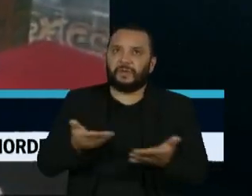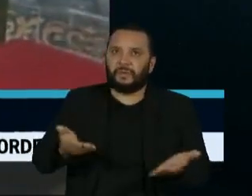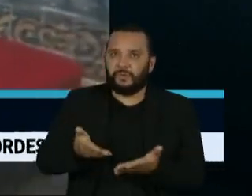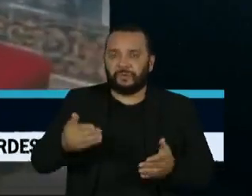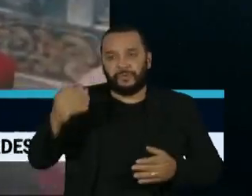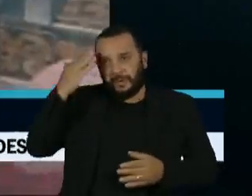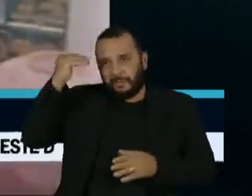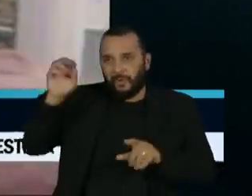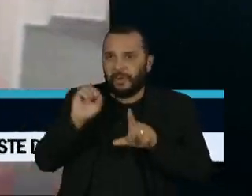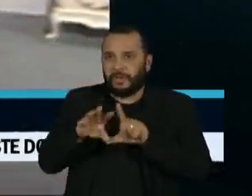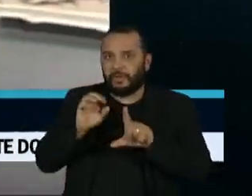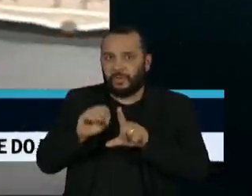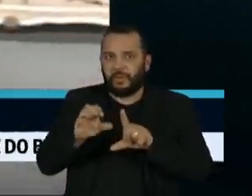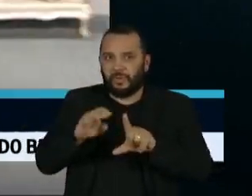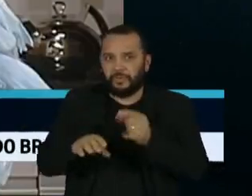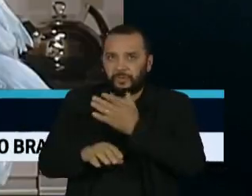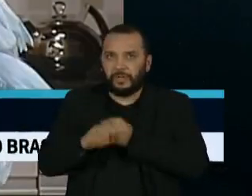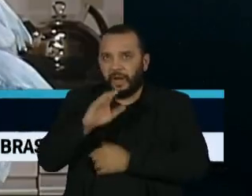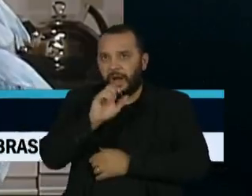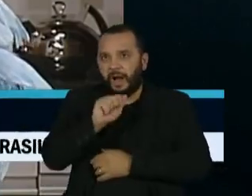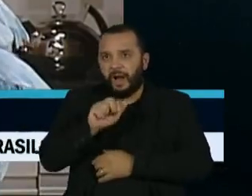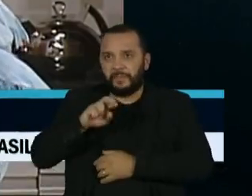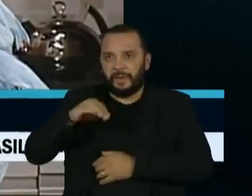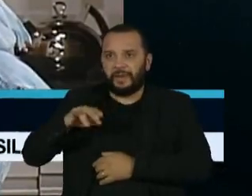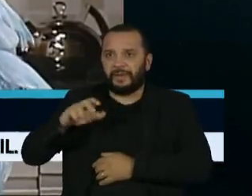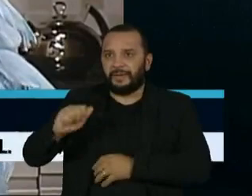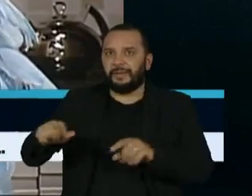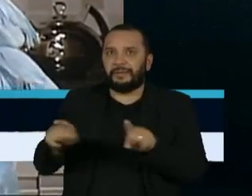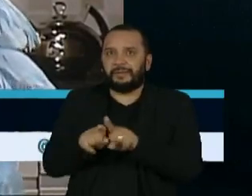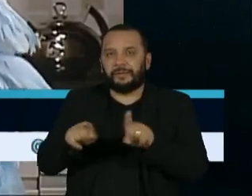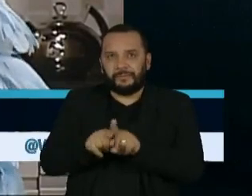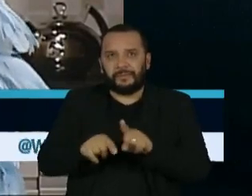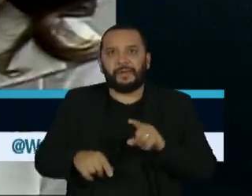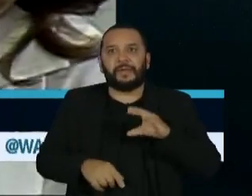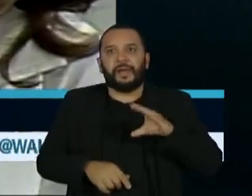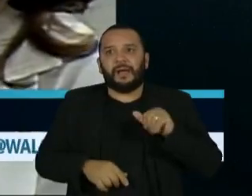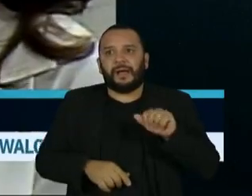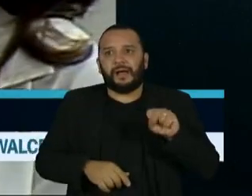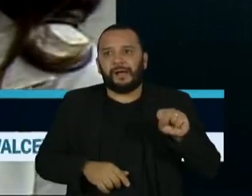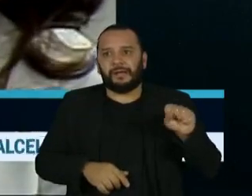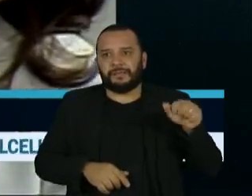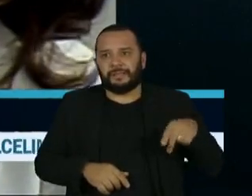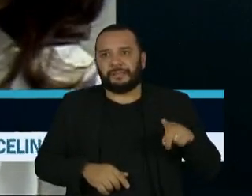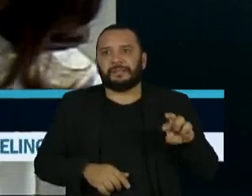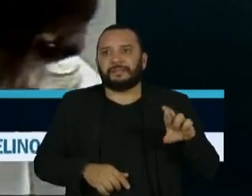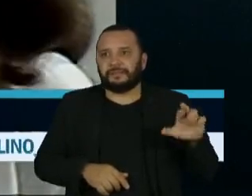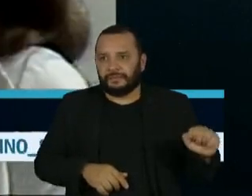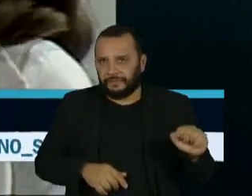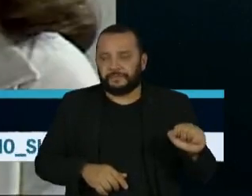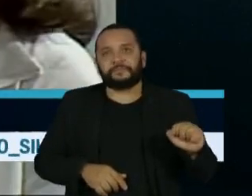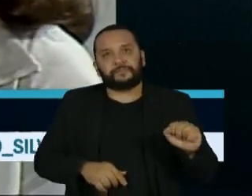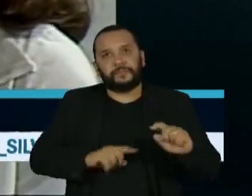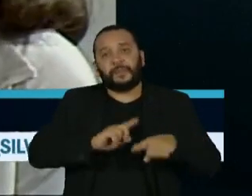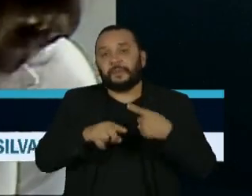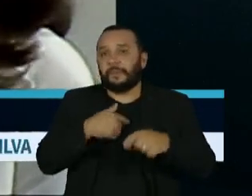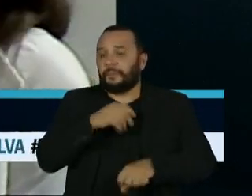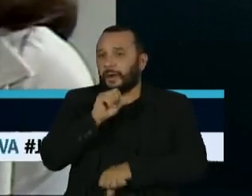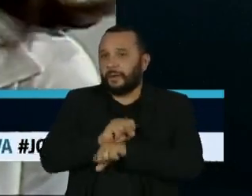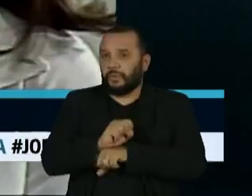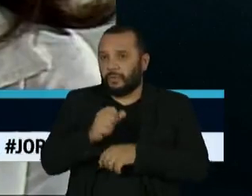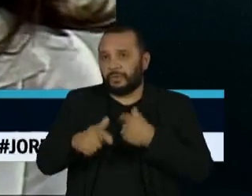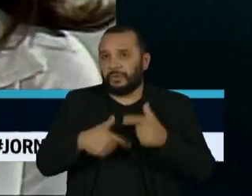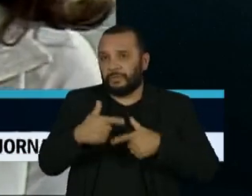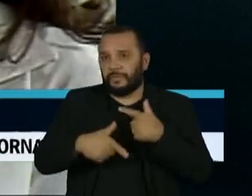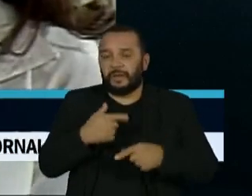TV Globo, com a caricata Dona Armênia e a socialite falida Cassandra. A atriz deu uma pausa na carreira, quando foi